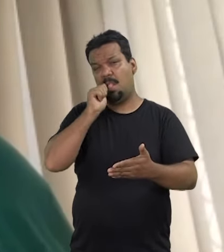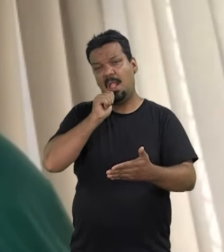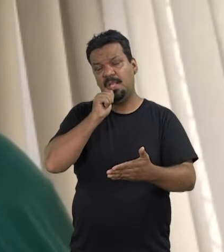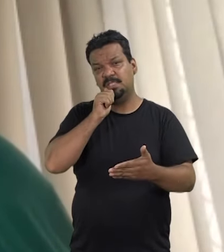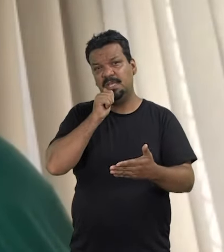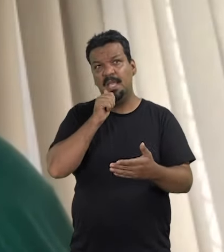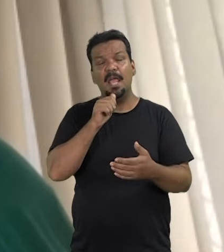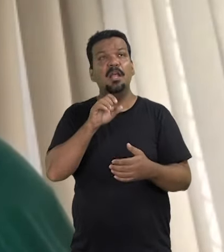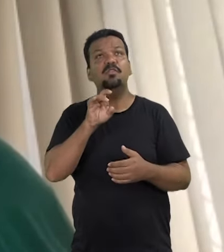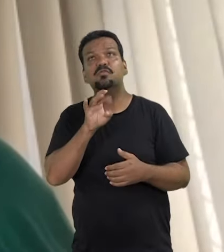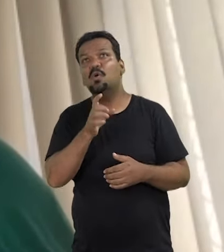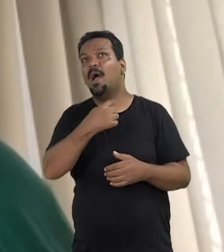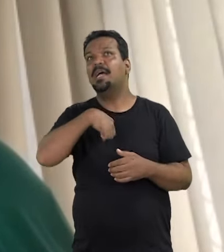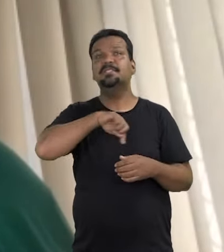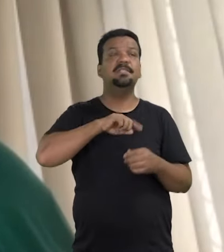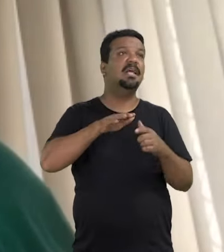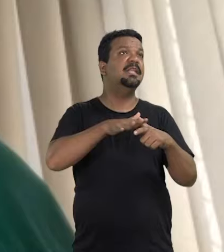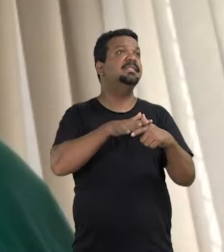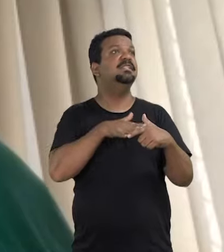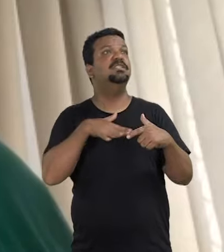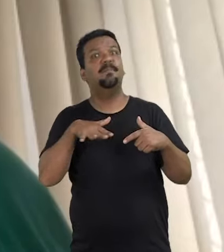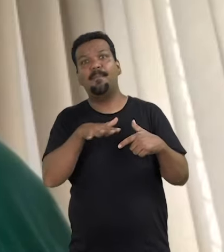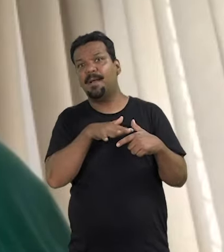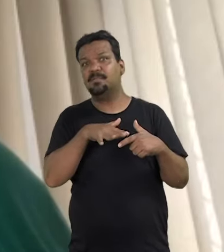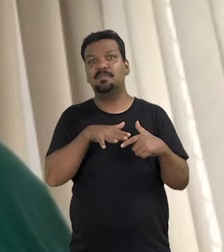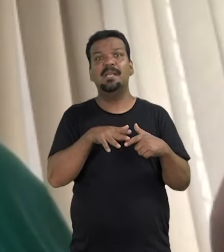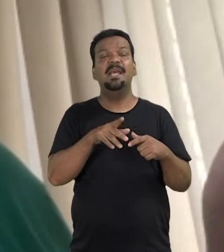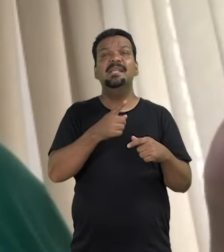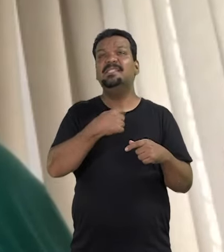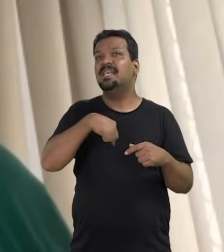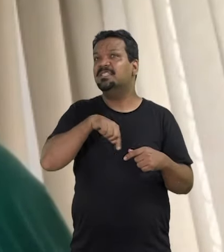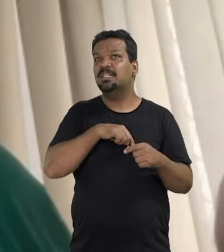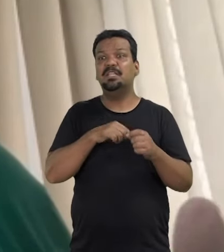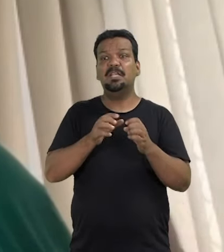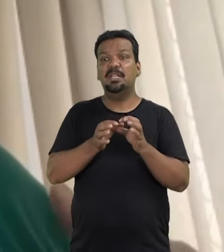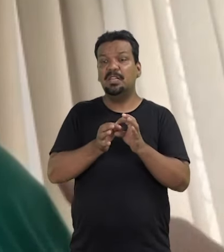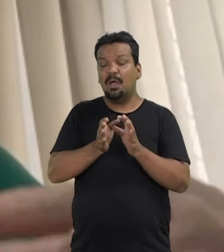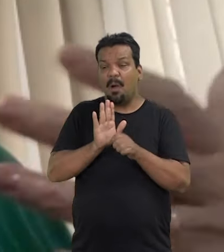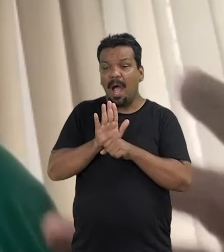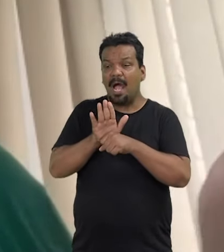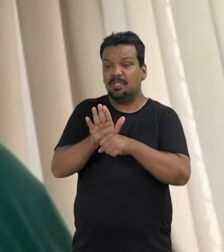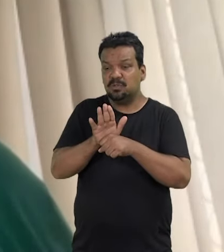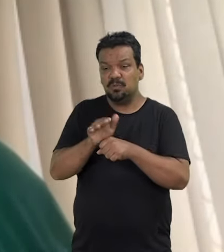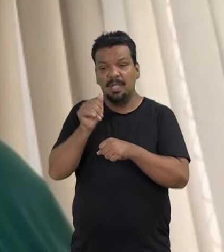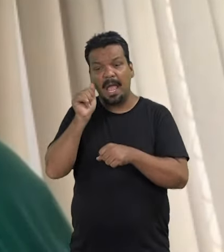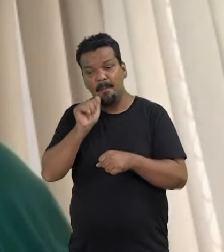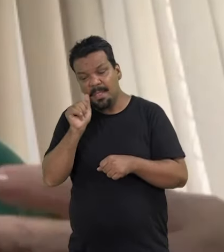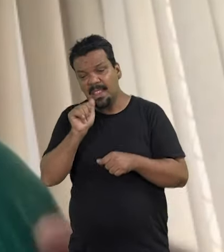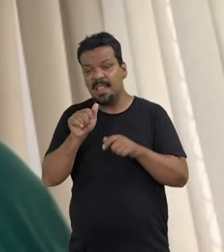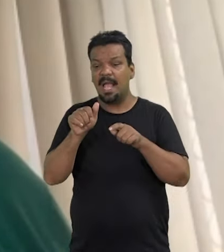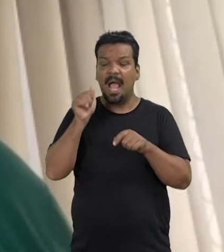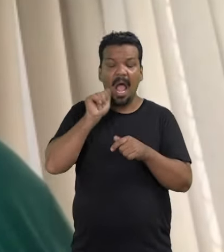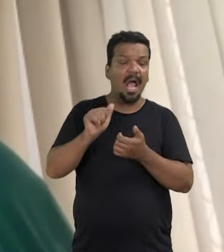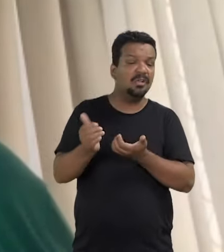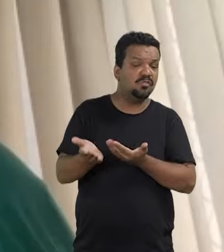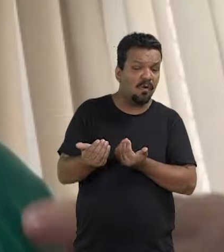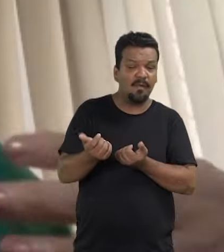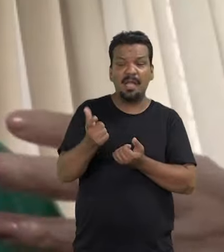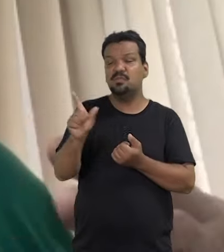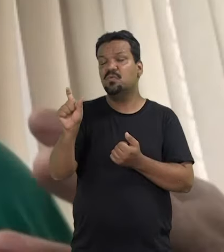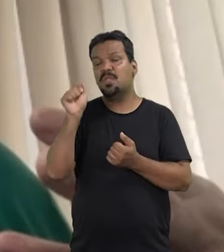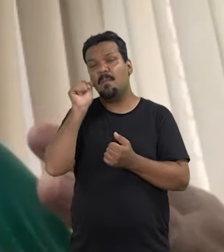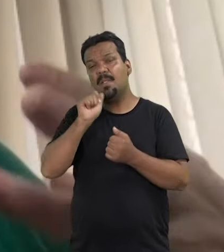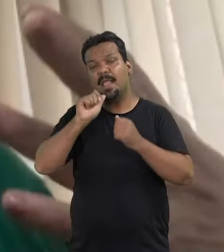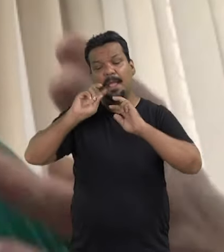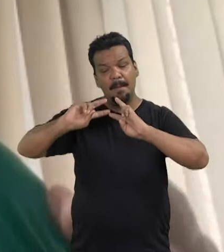Não vale a pena você estar nesse espaço se você não der condições para que as meninas, as jovens, as